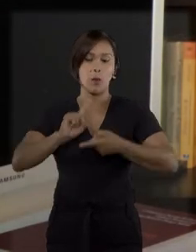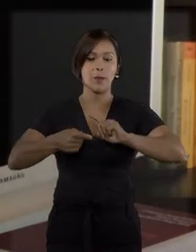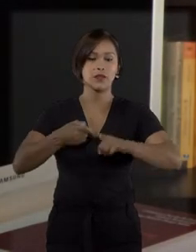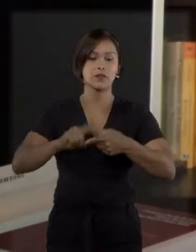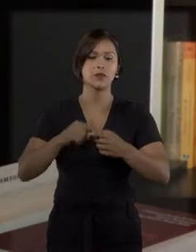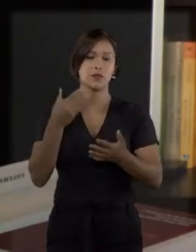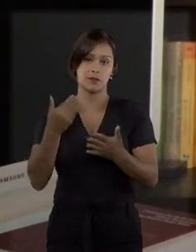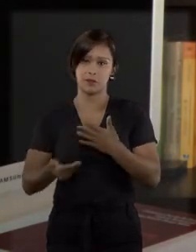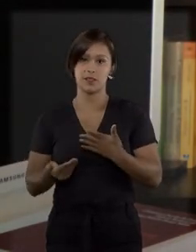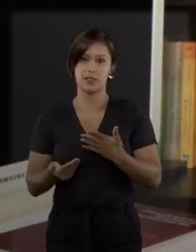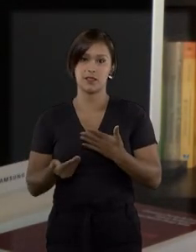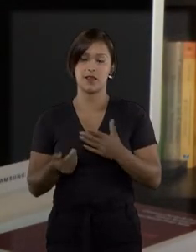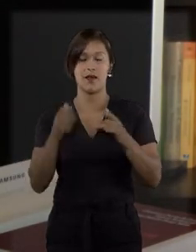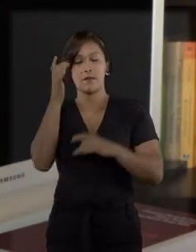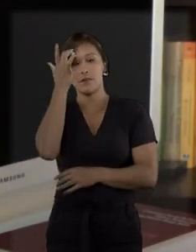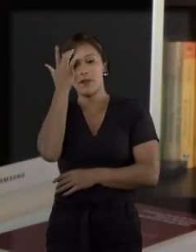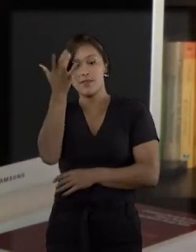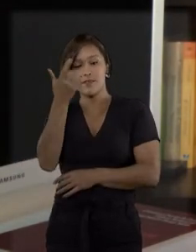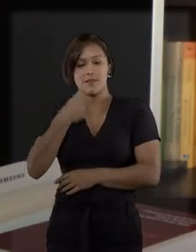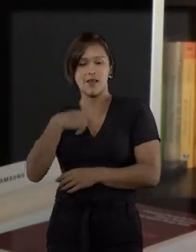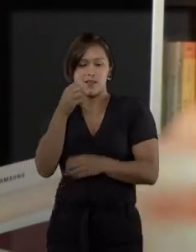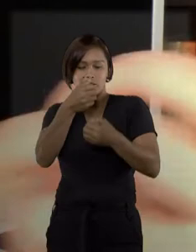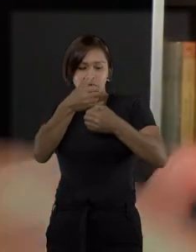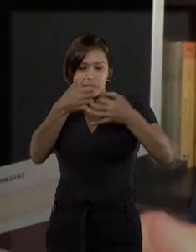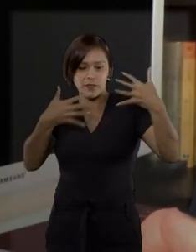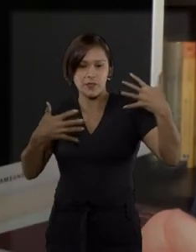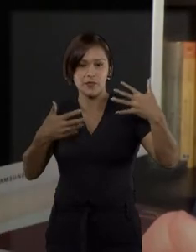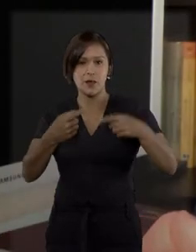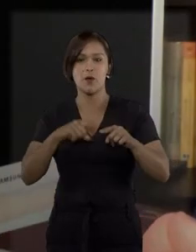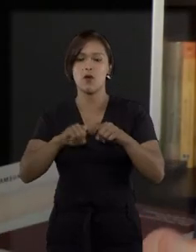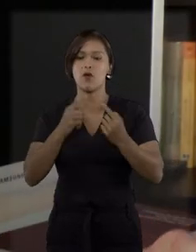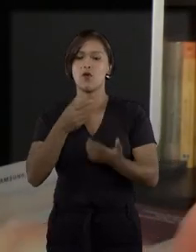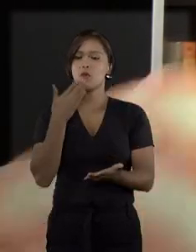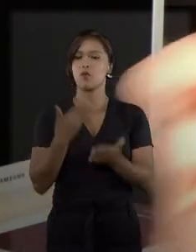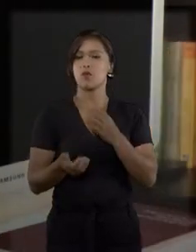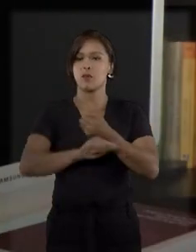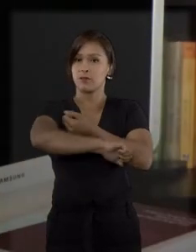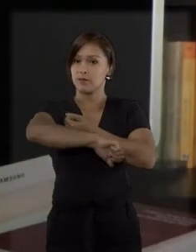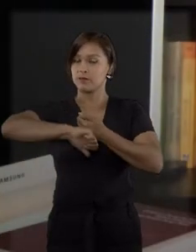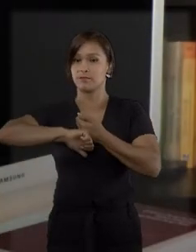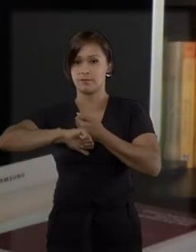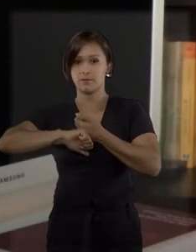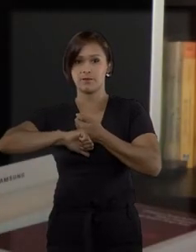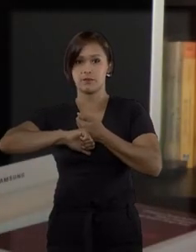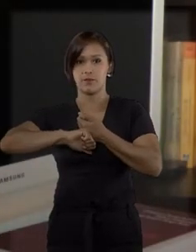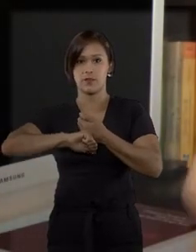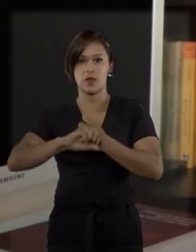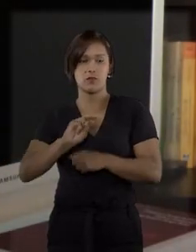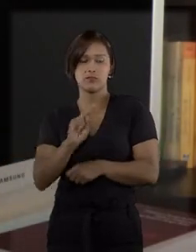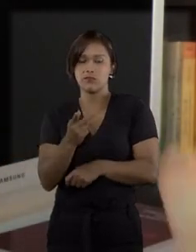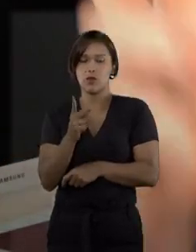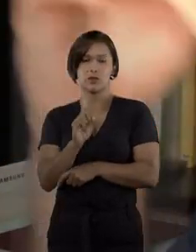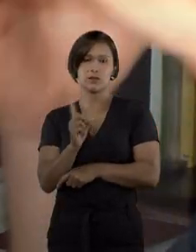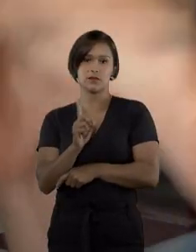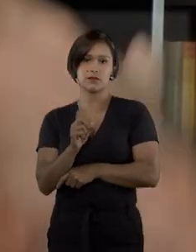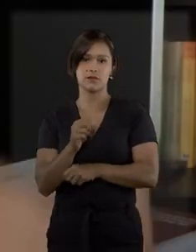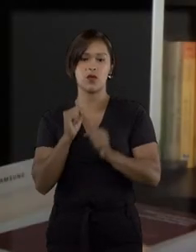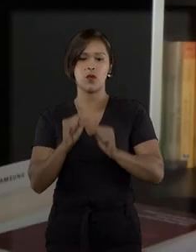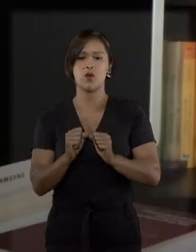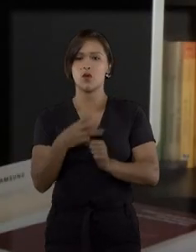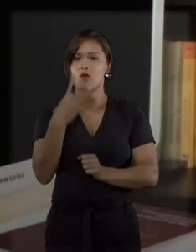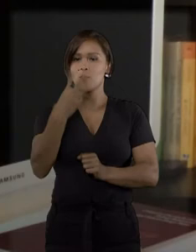é mais fácil para mensurar. Como um dano moral? Ou não? Ou como uma terceira